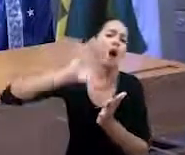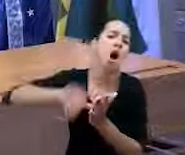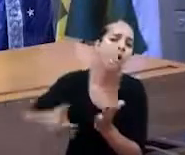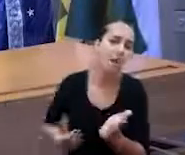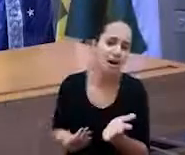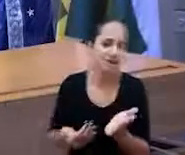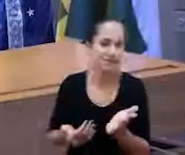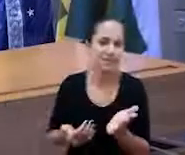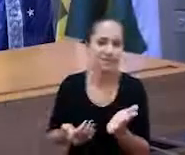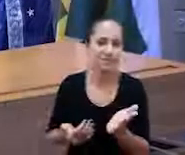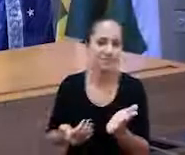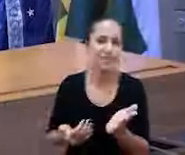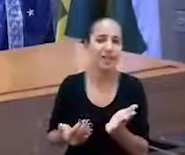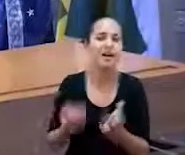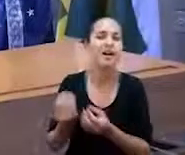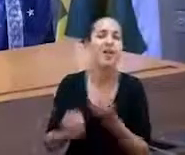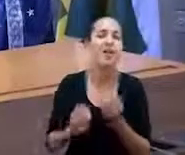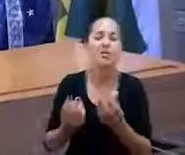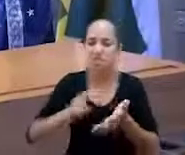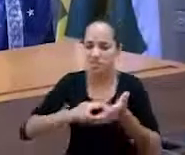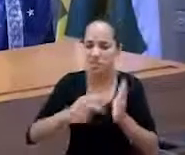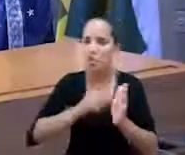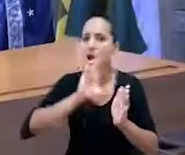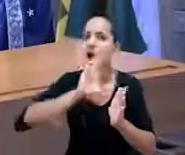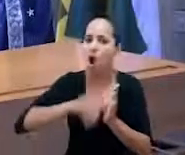Isso pode ser classificado como roubo.